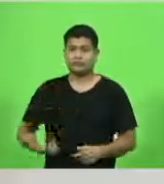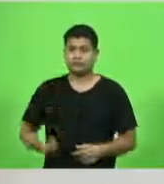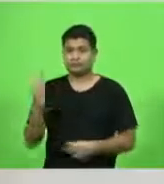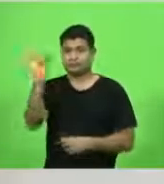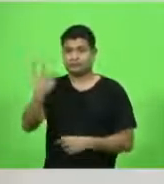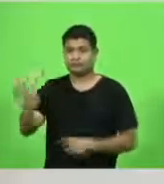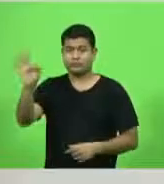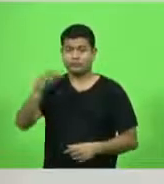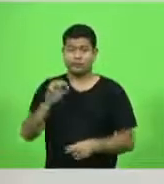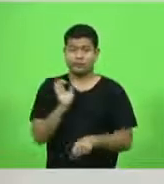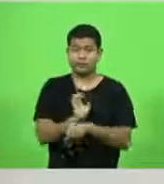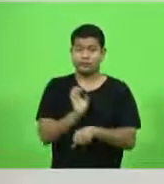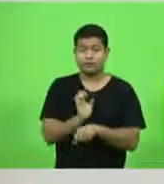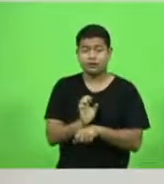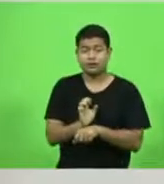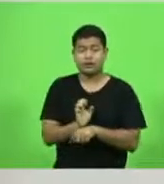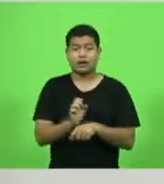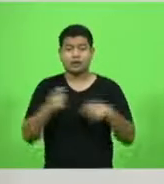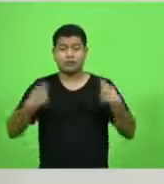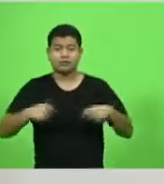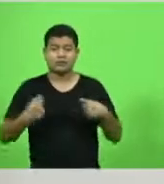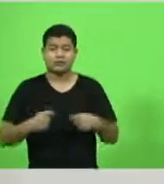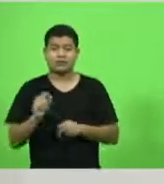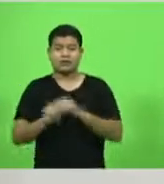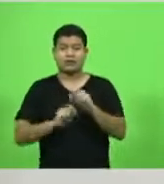de Santa Catarina deve ter uma compensação.